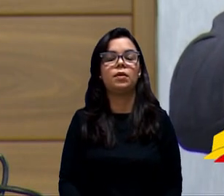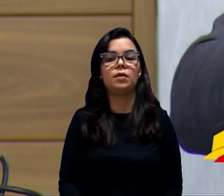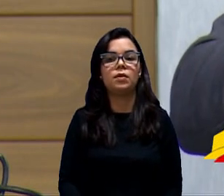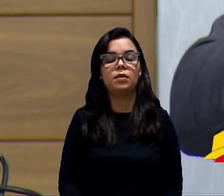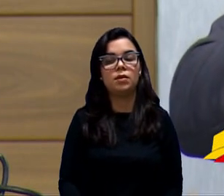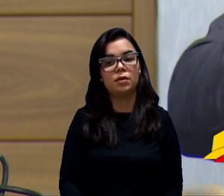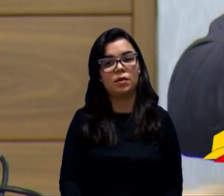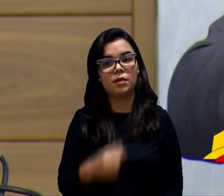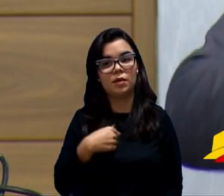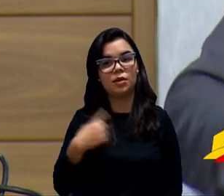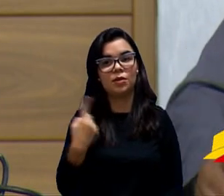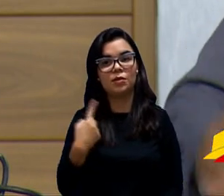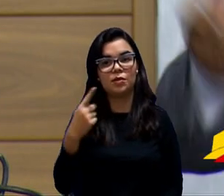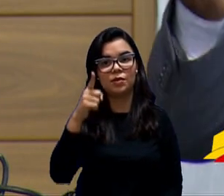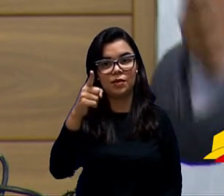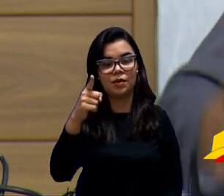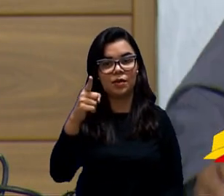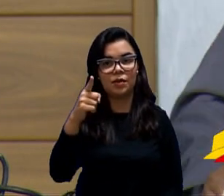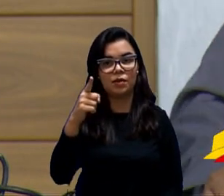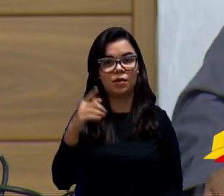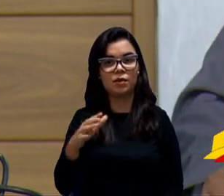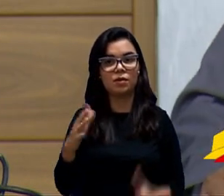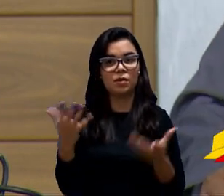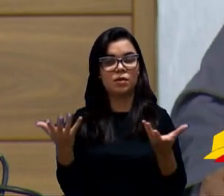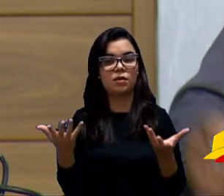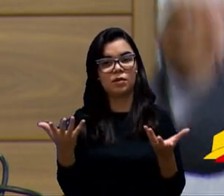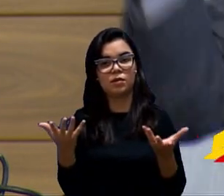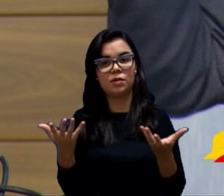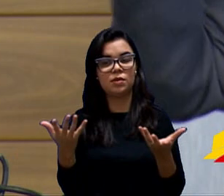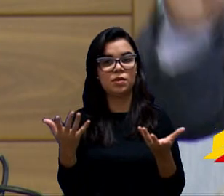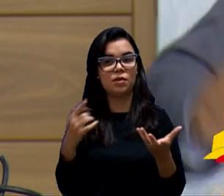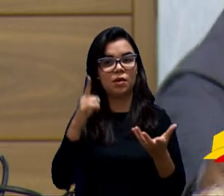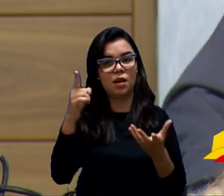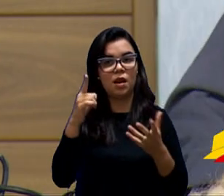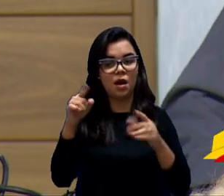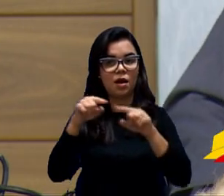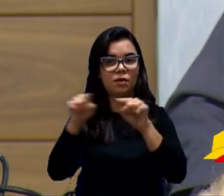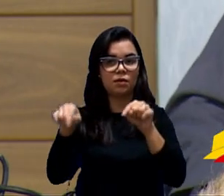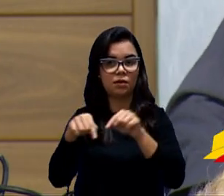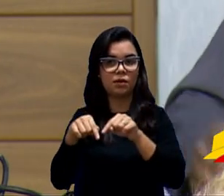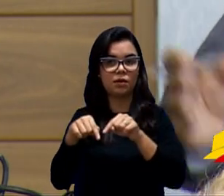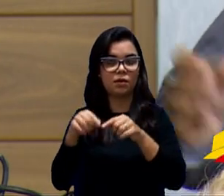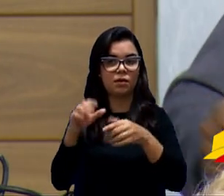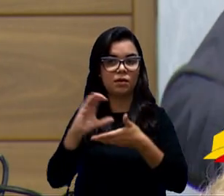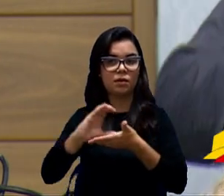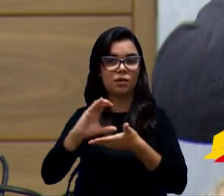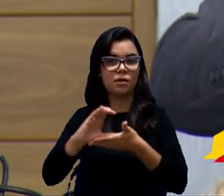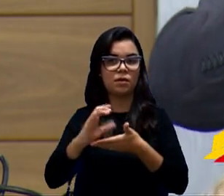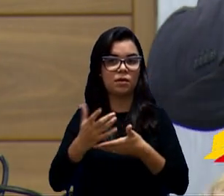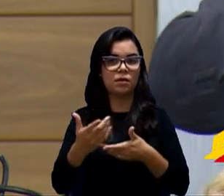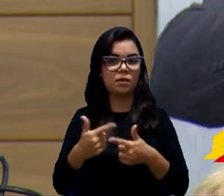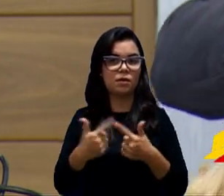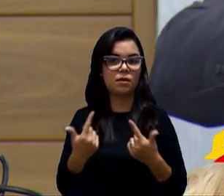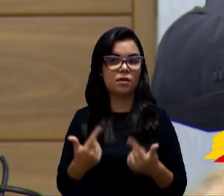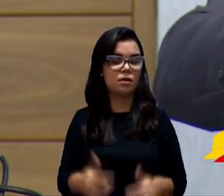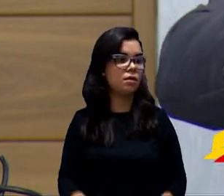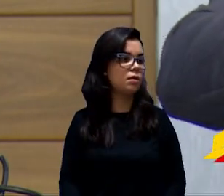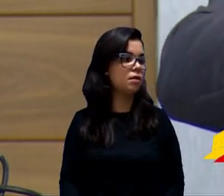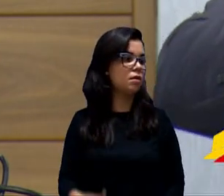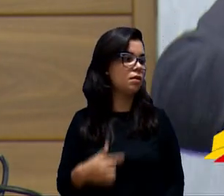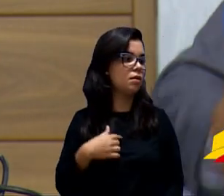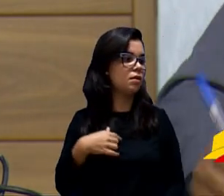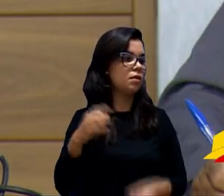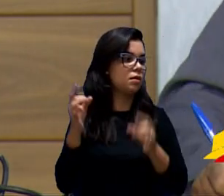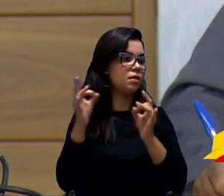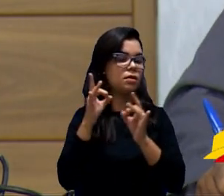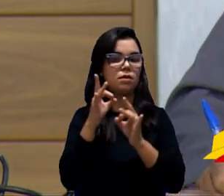É, ele está sozinho lá no gabinete dele lá, infelizmente eu não vou... Eu acredito que está, né? Na sala dele. É, encerrada